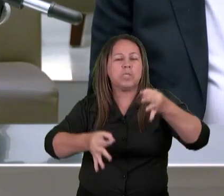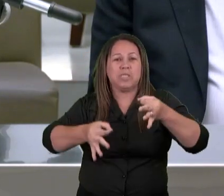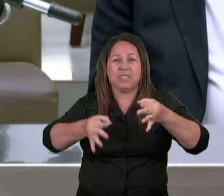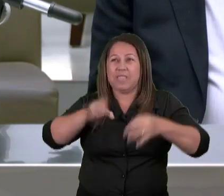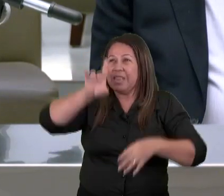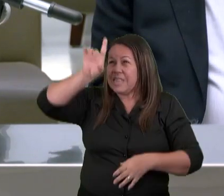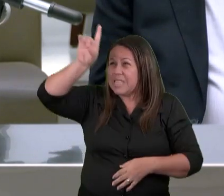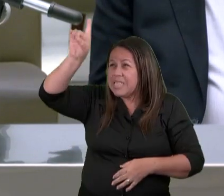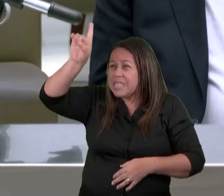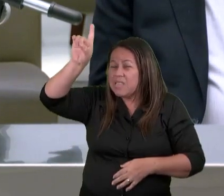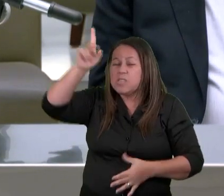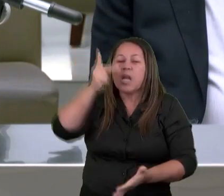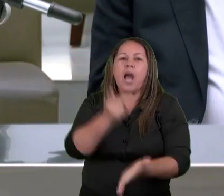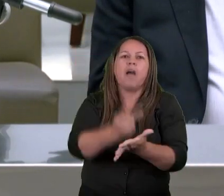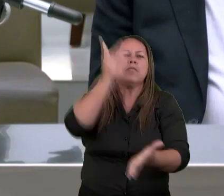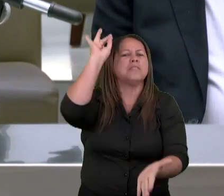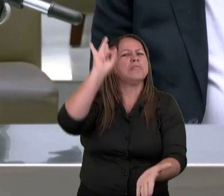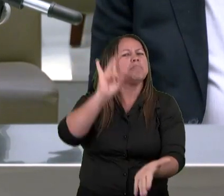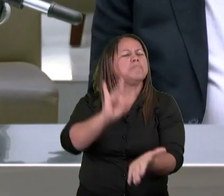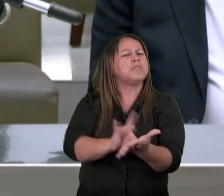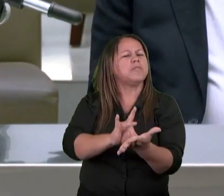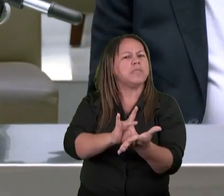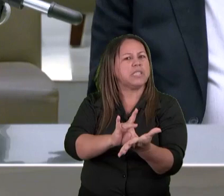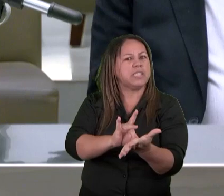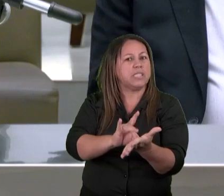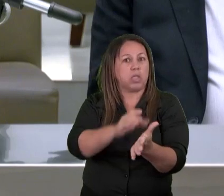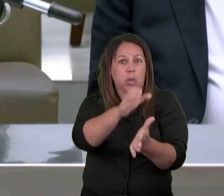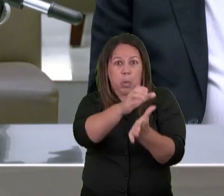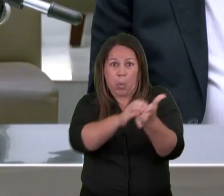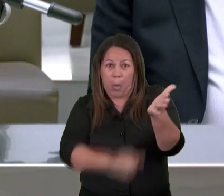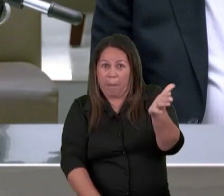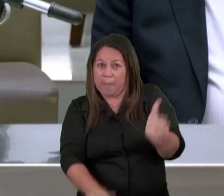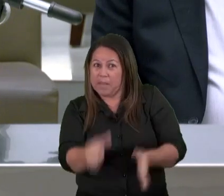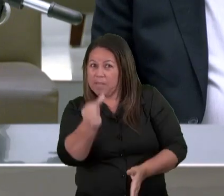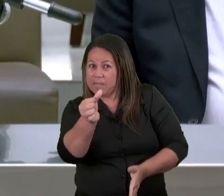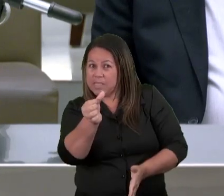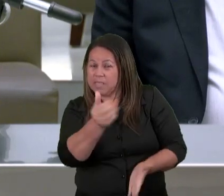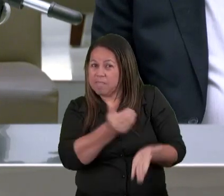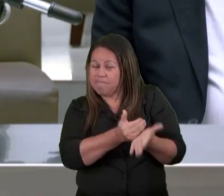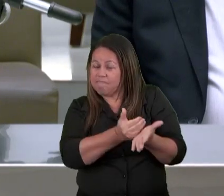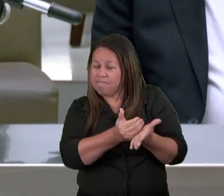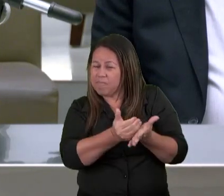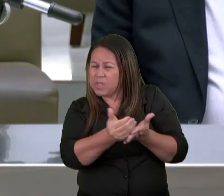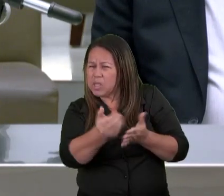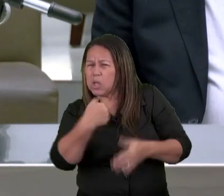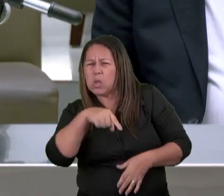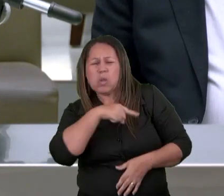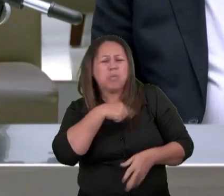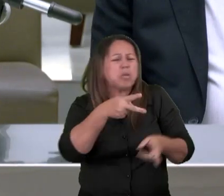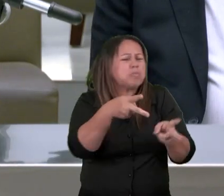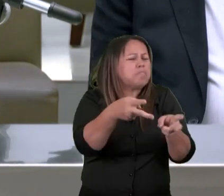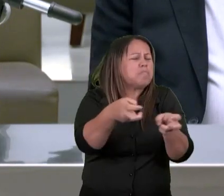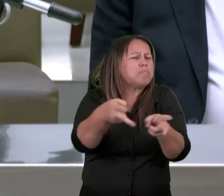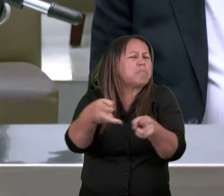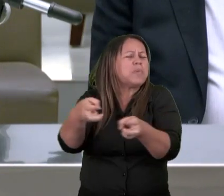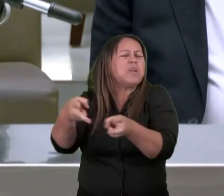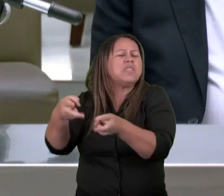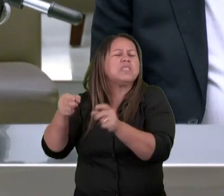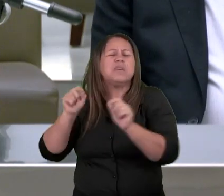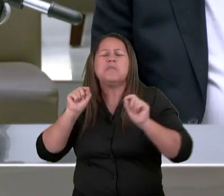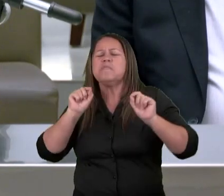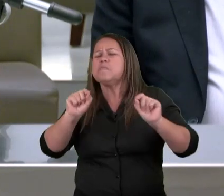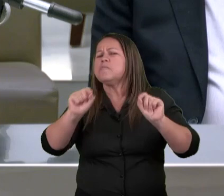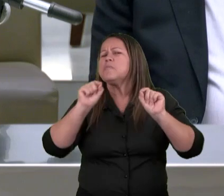executado A partir do capítulo 6 Nós percebemos, queridos irmãos